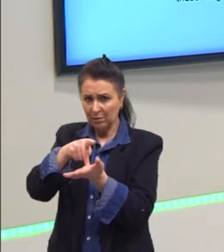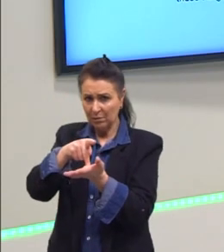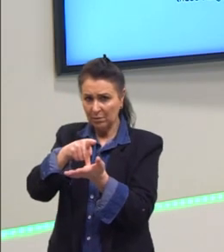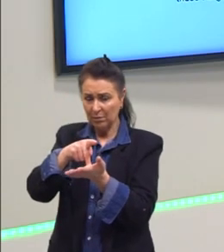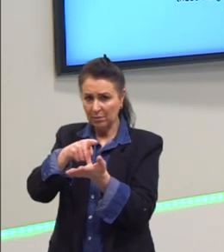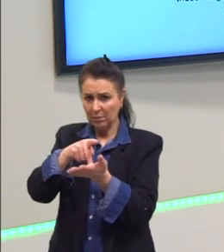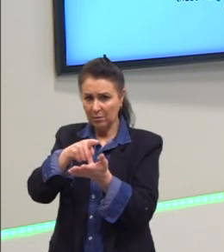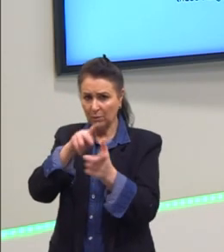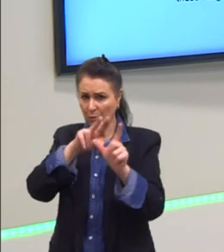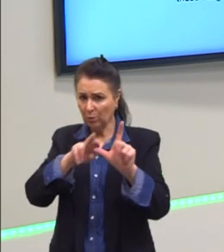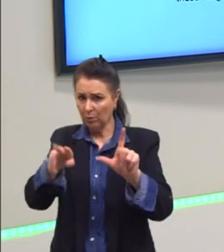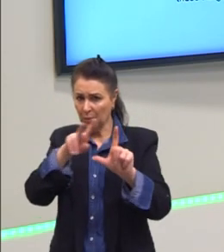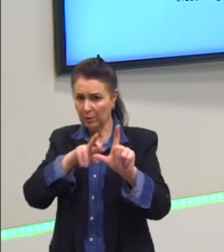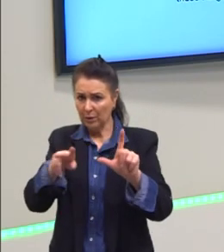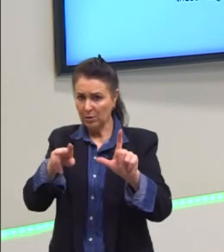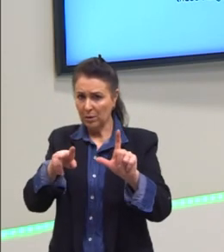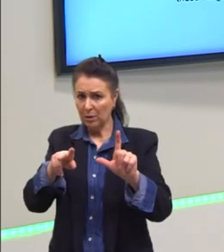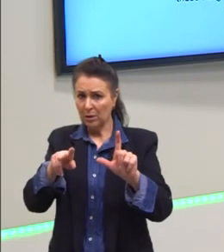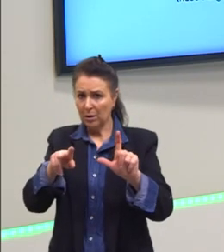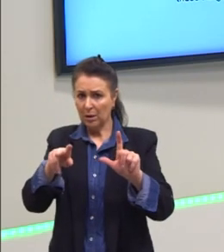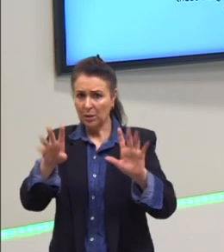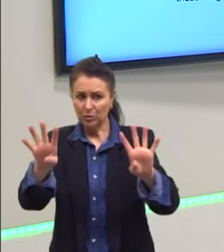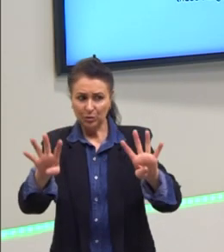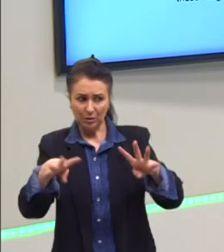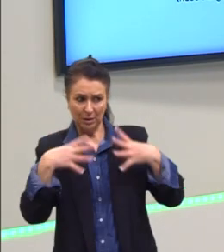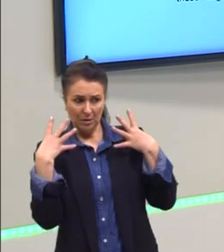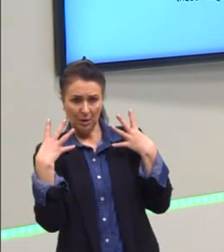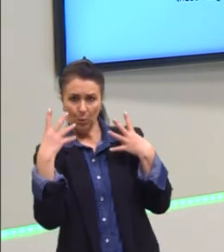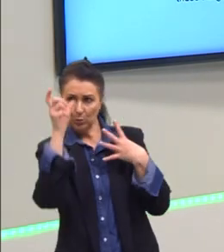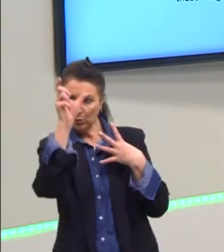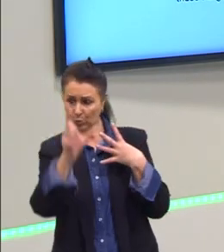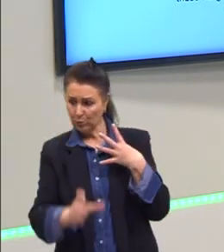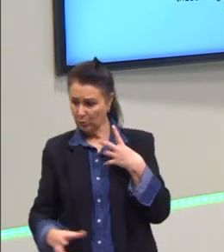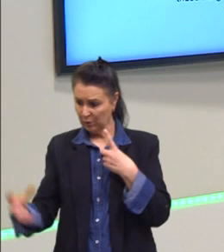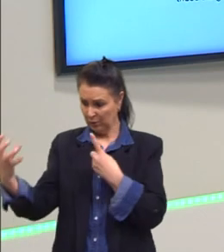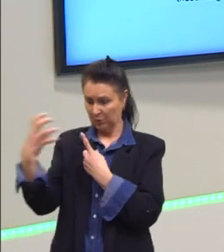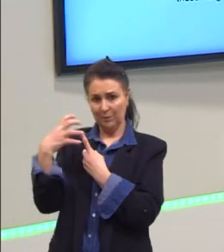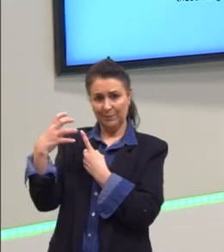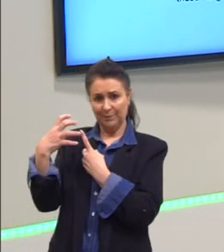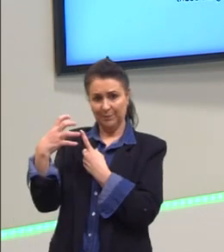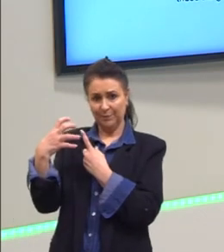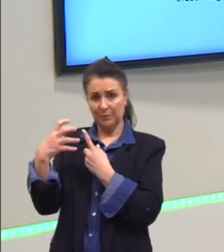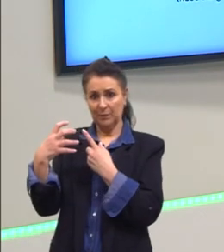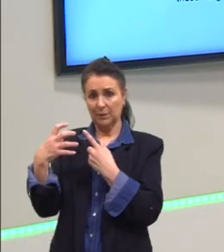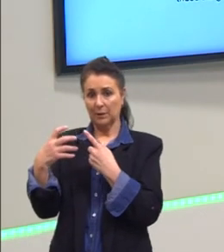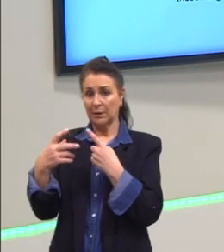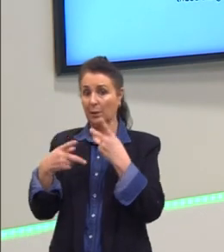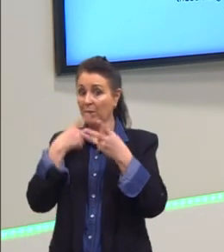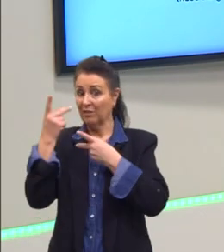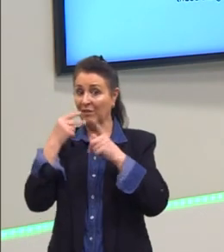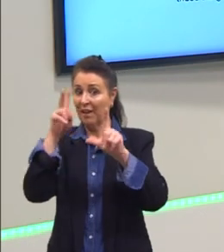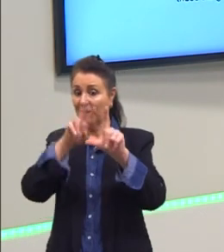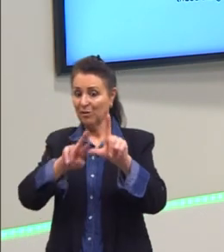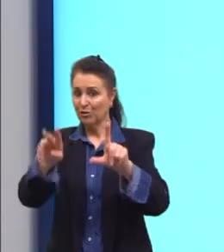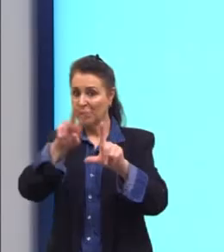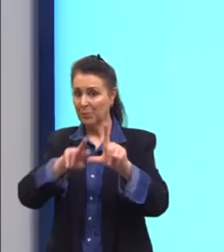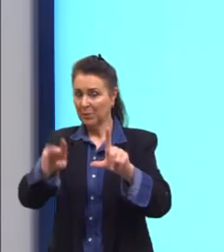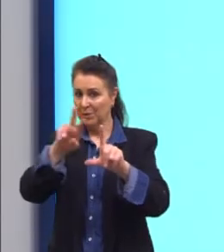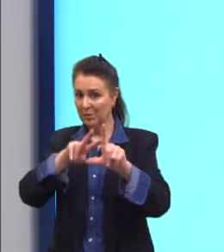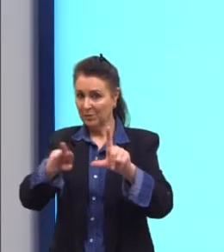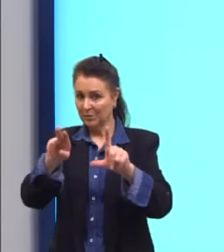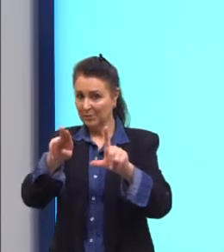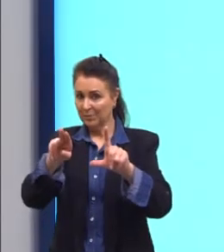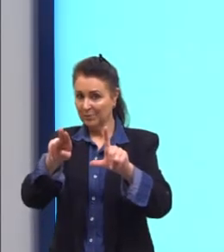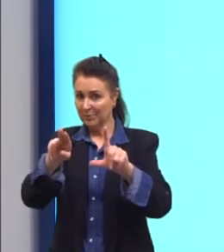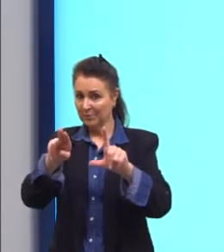Ele está chamando a atenção das pessoas influentes? Não. Ele fala de mídia aqui, ele diz, The way the